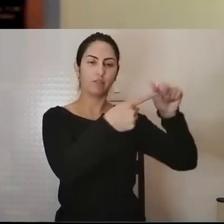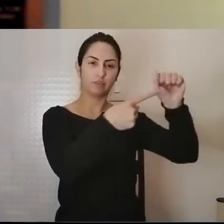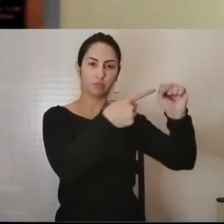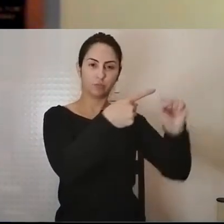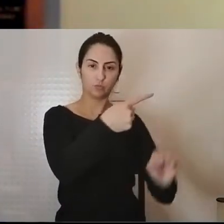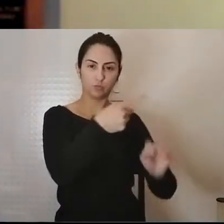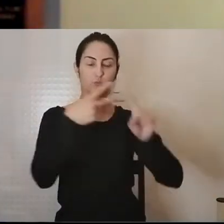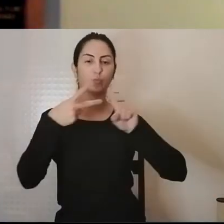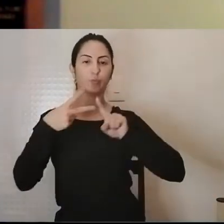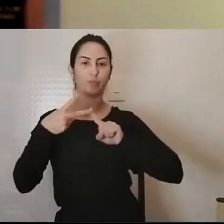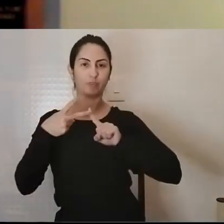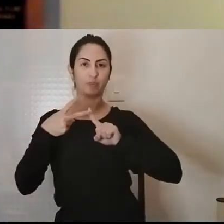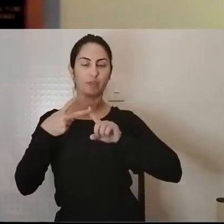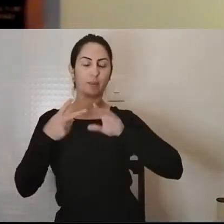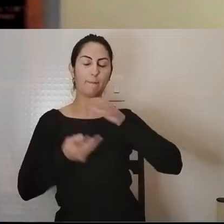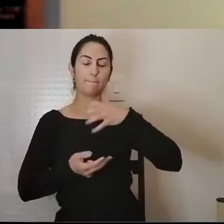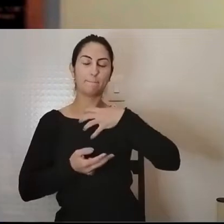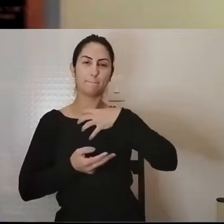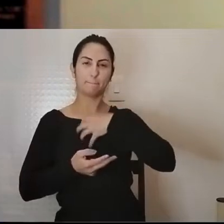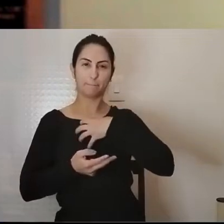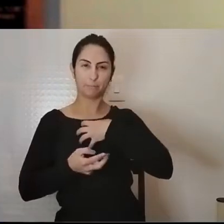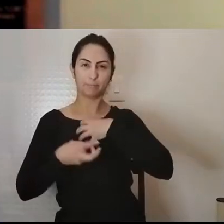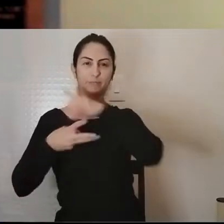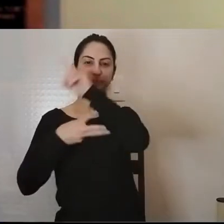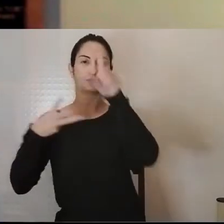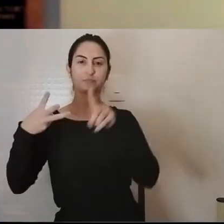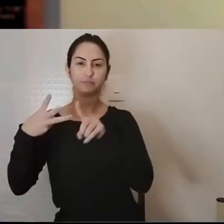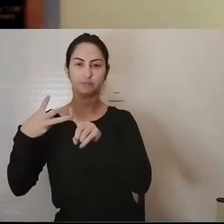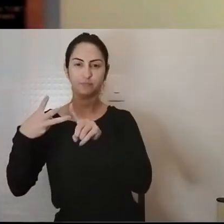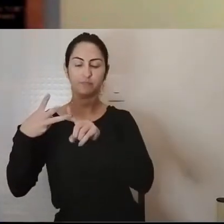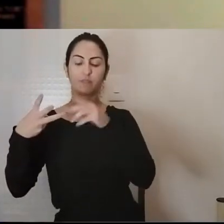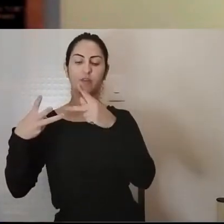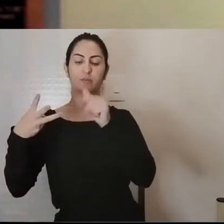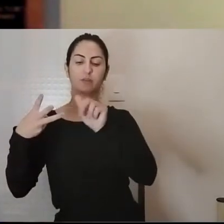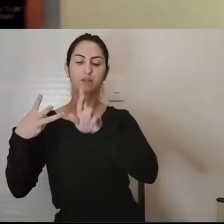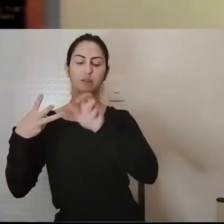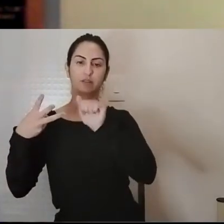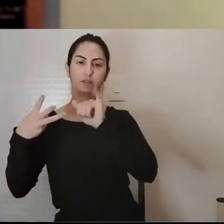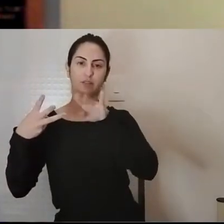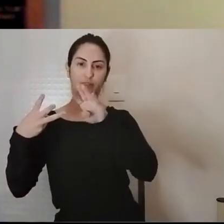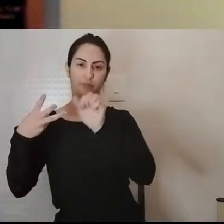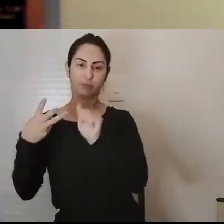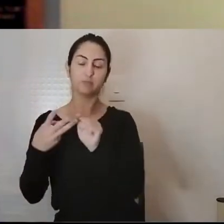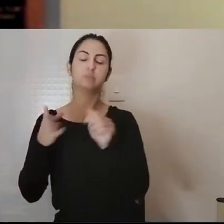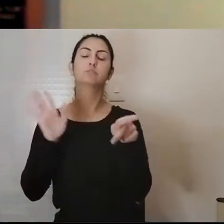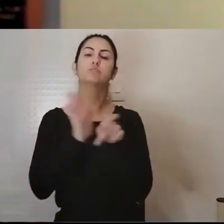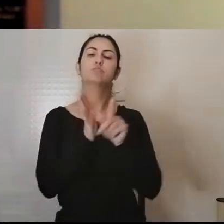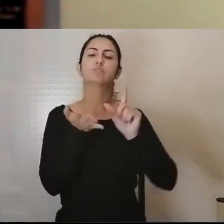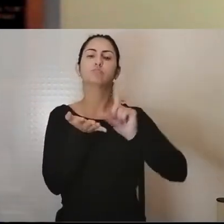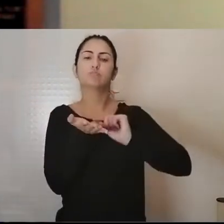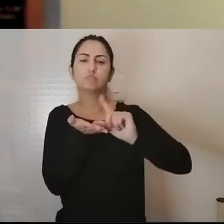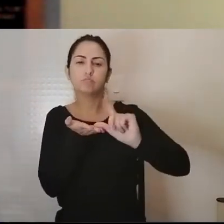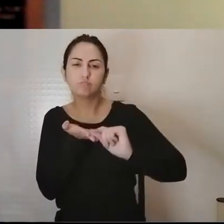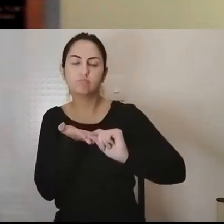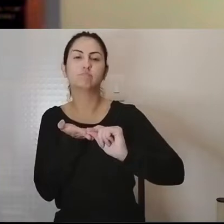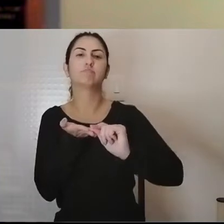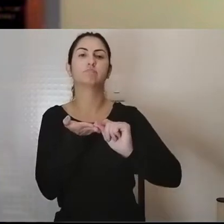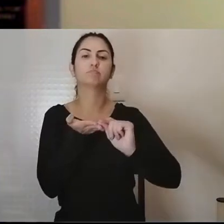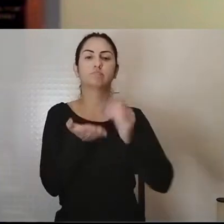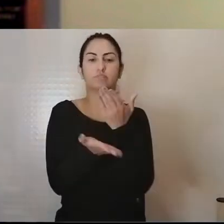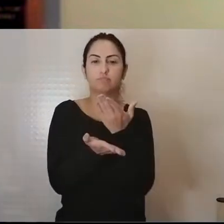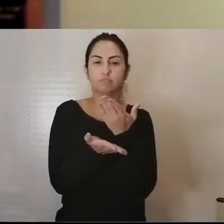Paraíba, na 30ª RBA, em artigos e dossiês como o organizamos para a revista Estudos Feministas, em 2019.